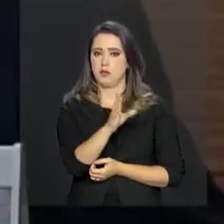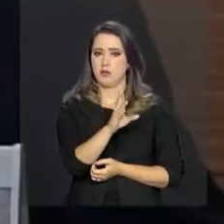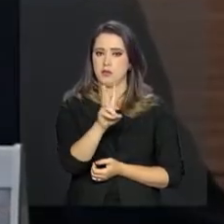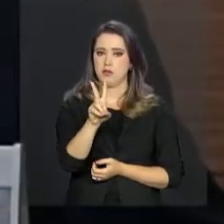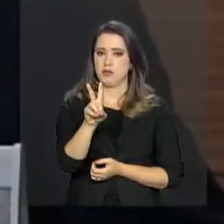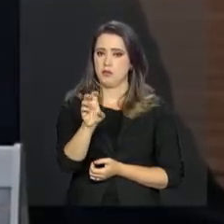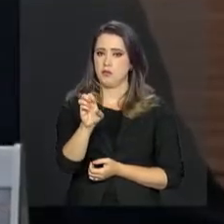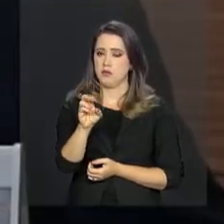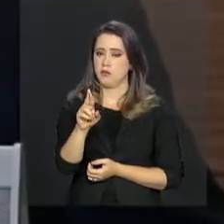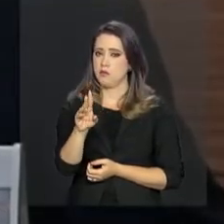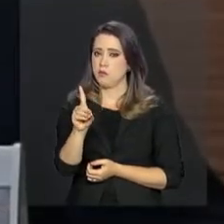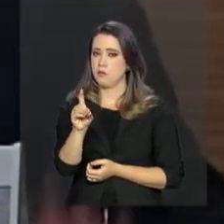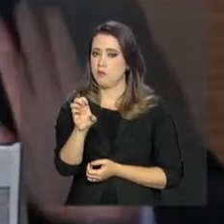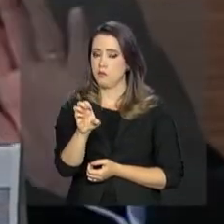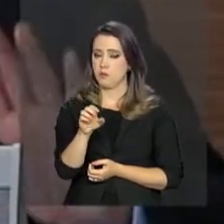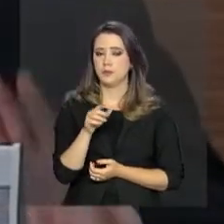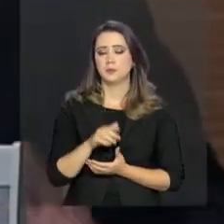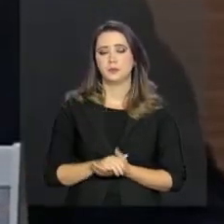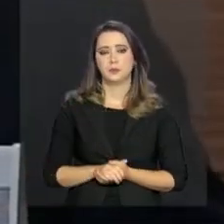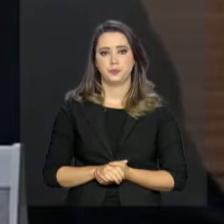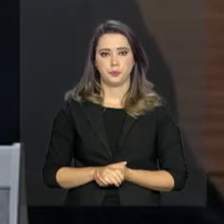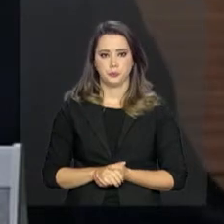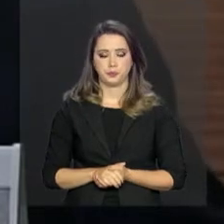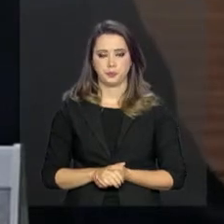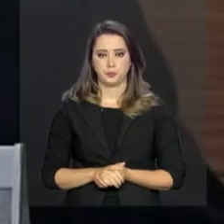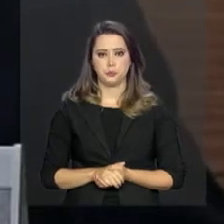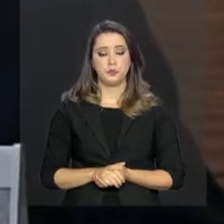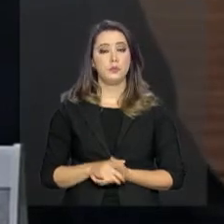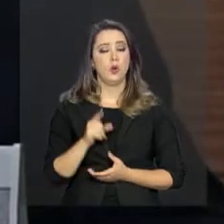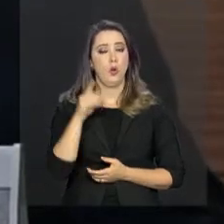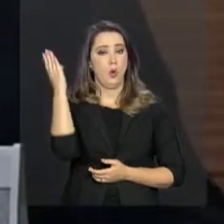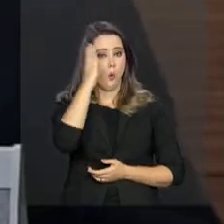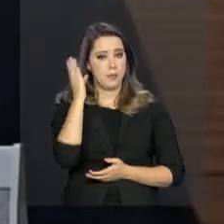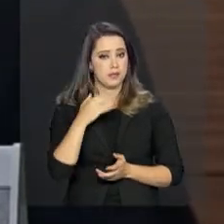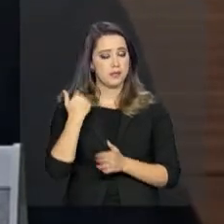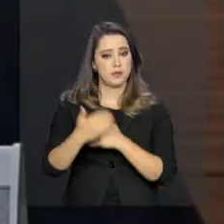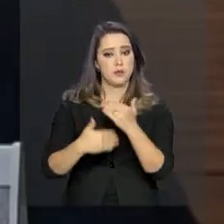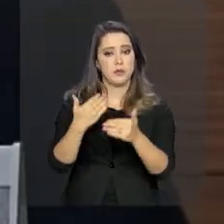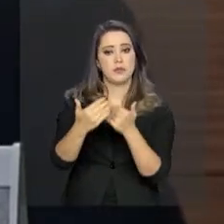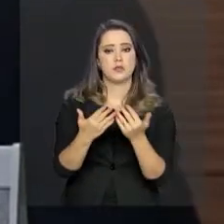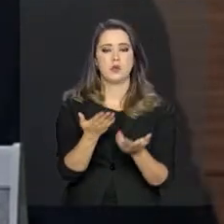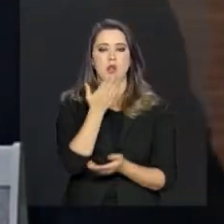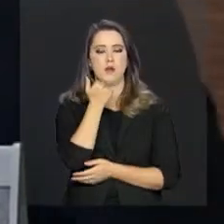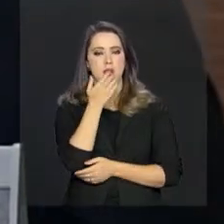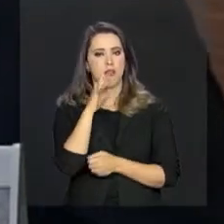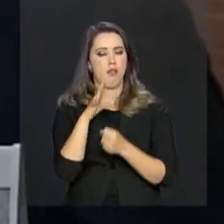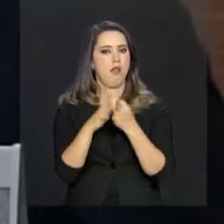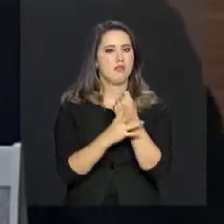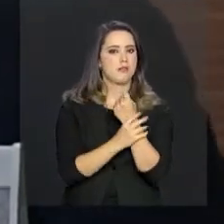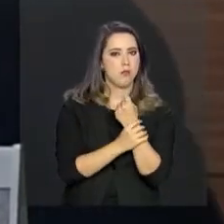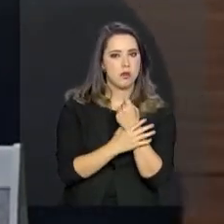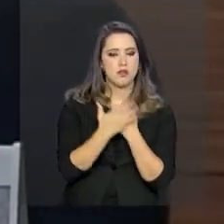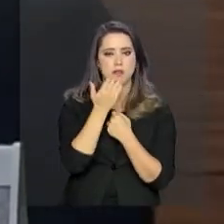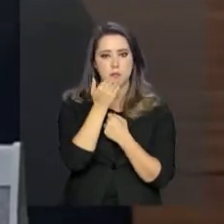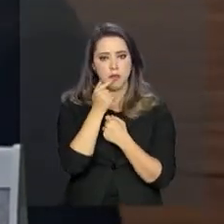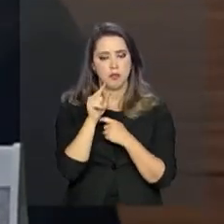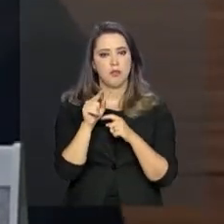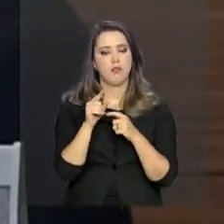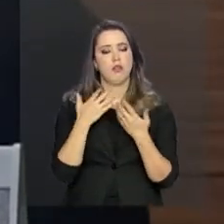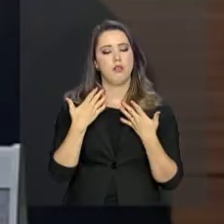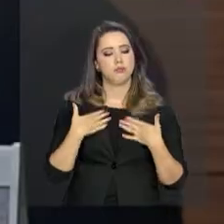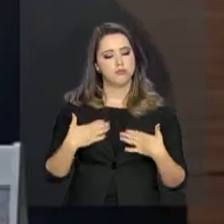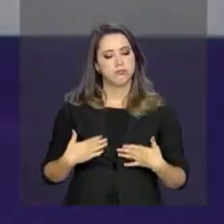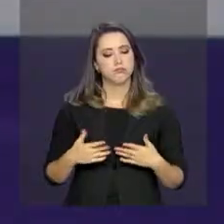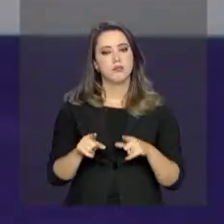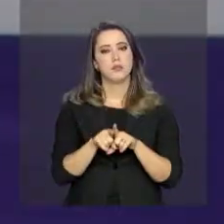cooperação em várias áreas. Por exemplo, na área da segurança alimentar e nutricional, nós reforçamos a articulação de